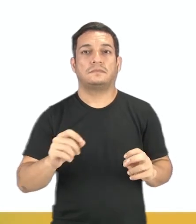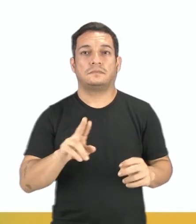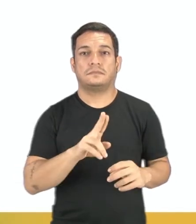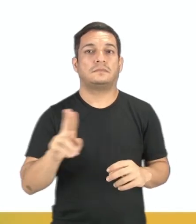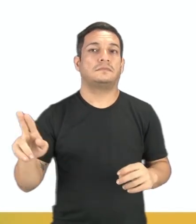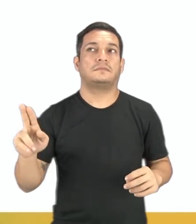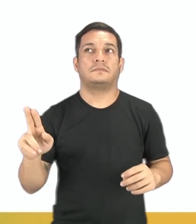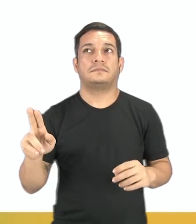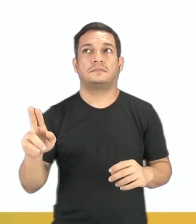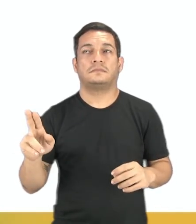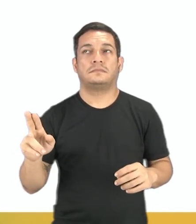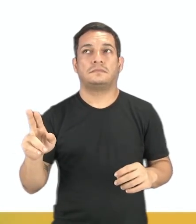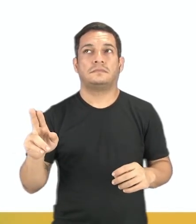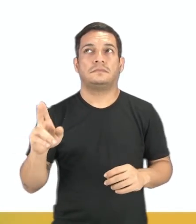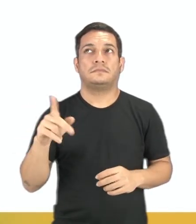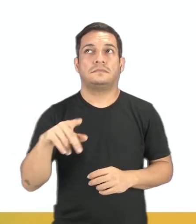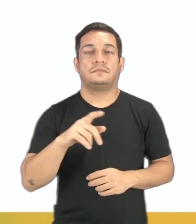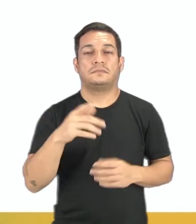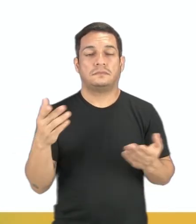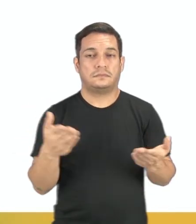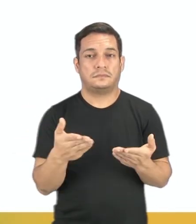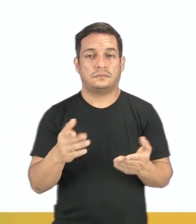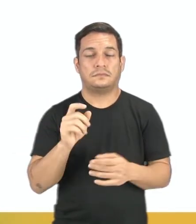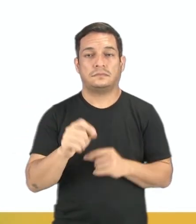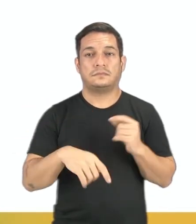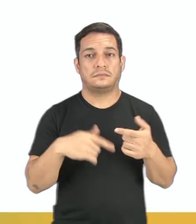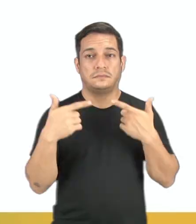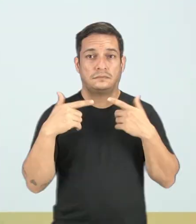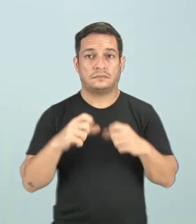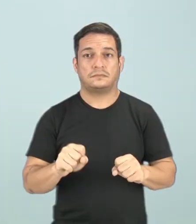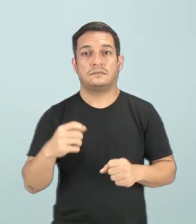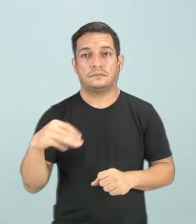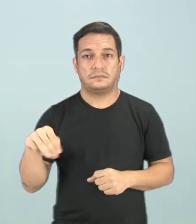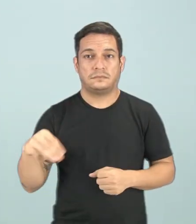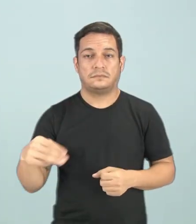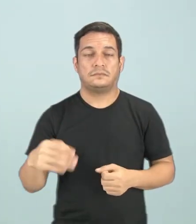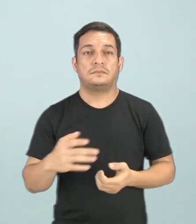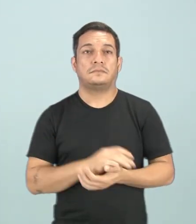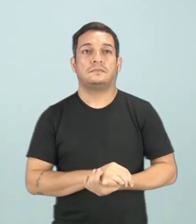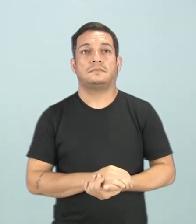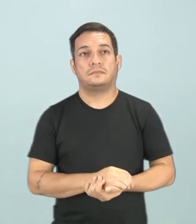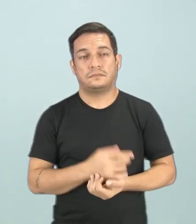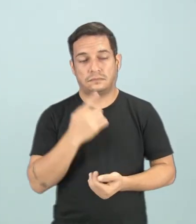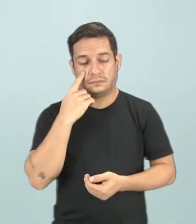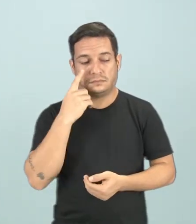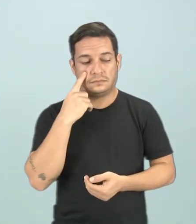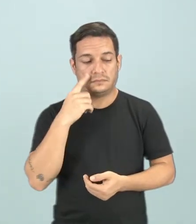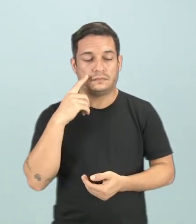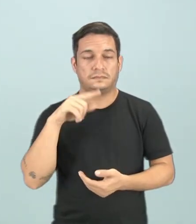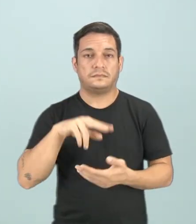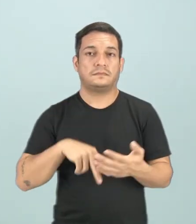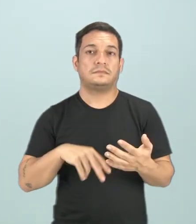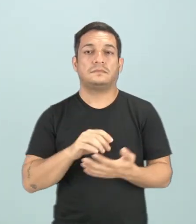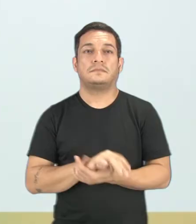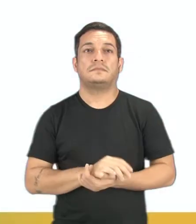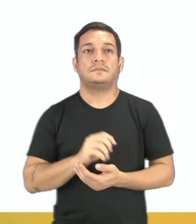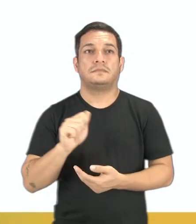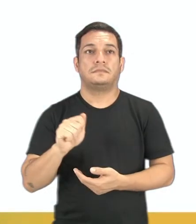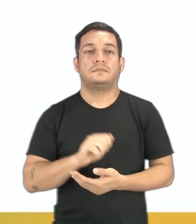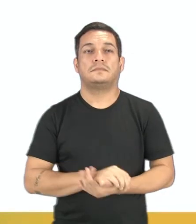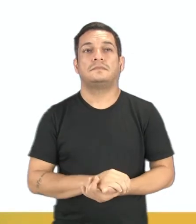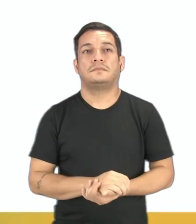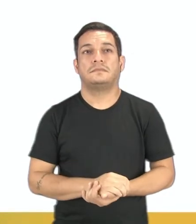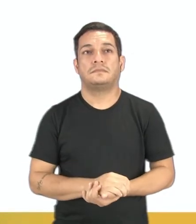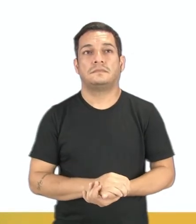nomenclatura da língua materna, agora para a linguagem matemática. Então, olha só. Acompanhe comigo na alternativa A.